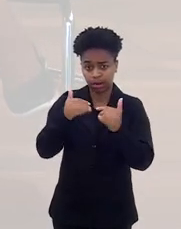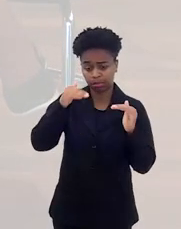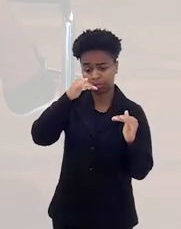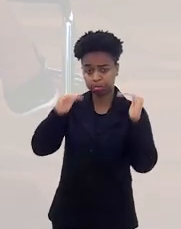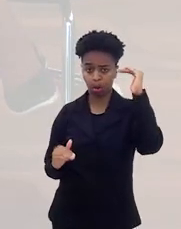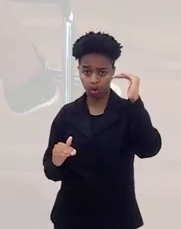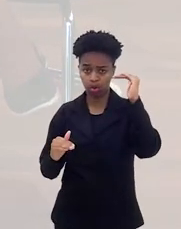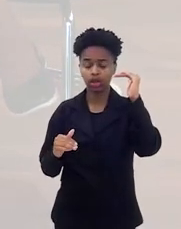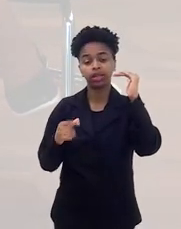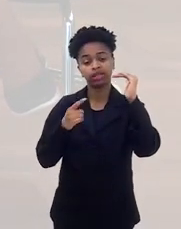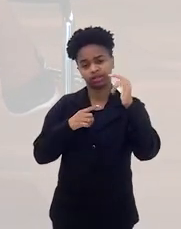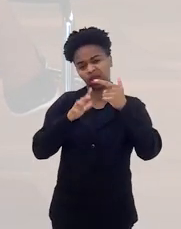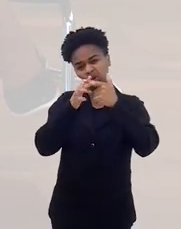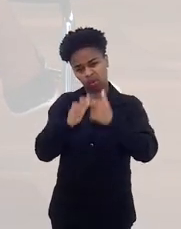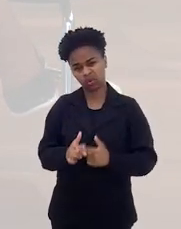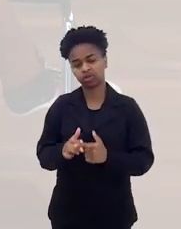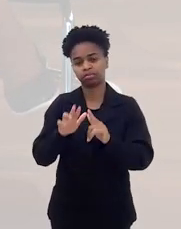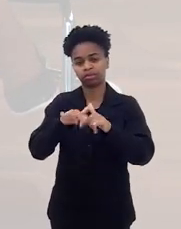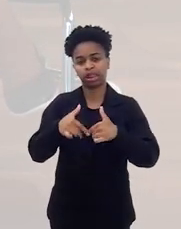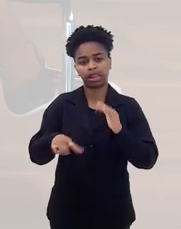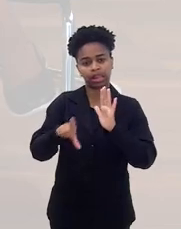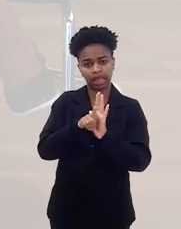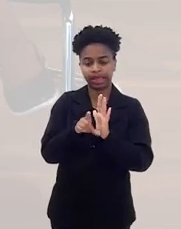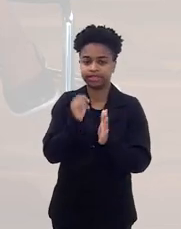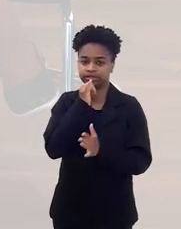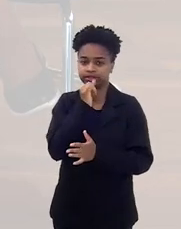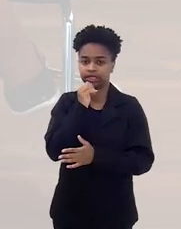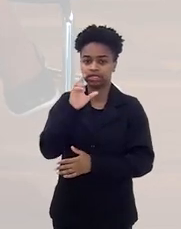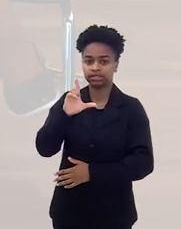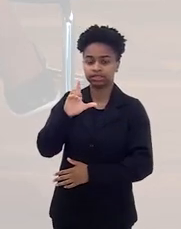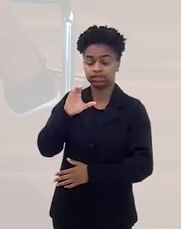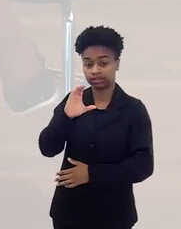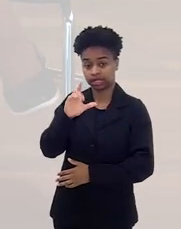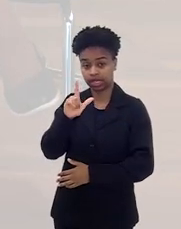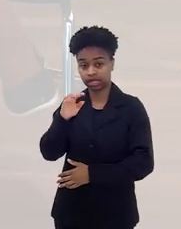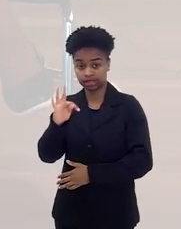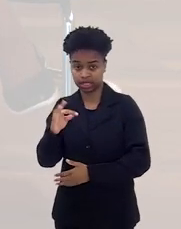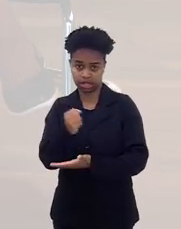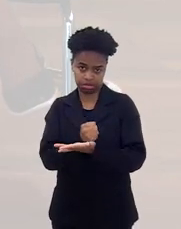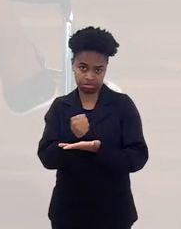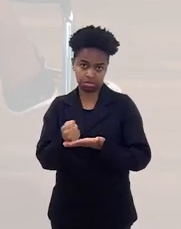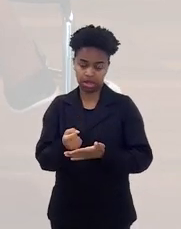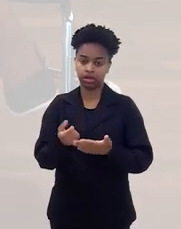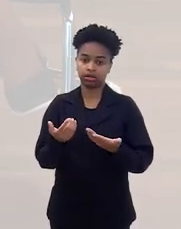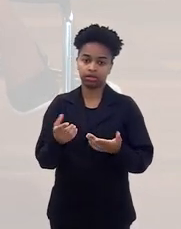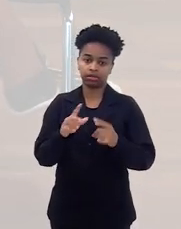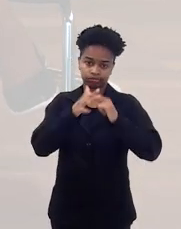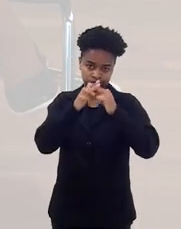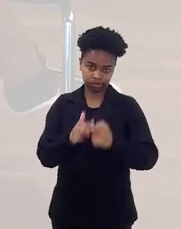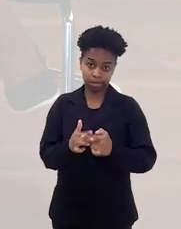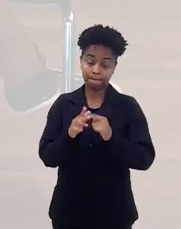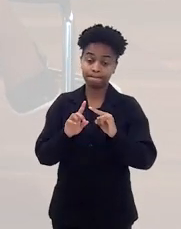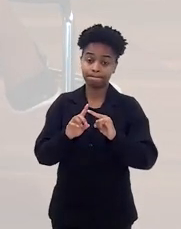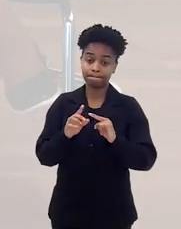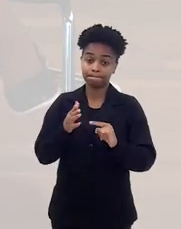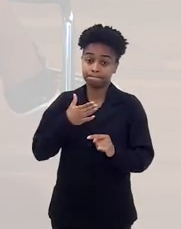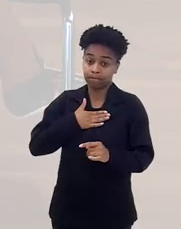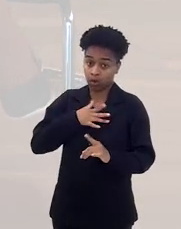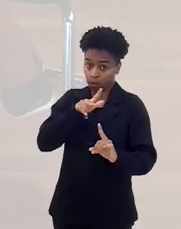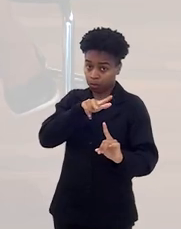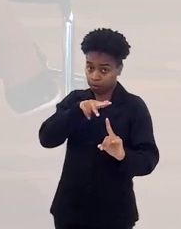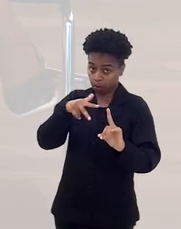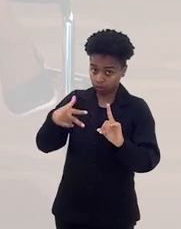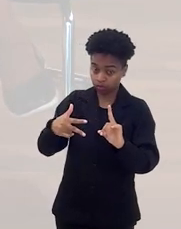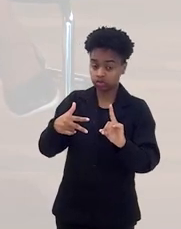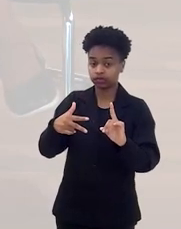trabalhistas que foram corrigidas por dispositivos legais, a própria CLT, suas aperfeiçoações, e que foram, no meu entendimento,